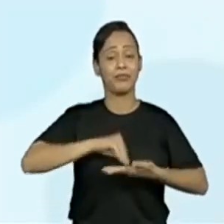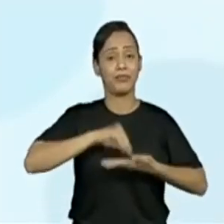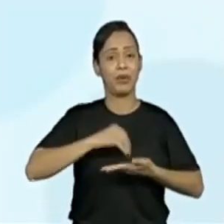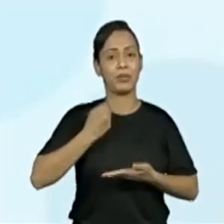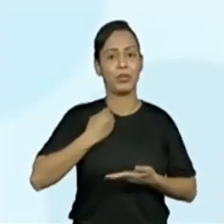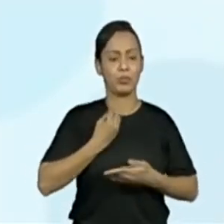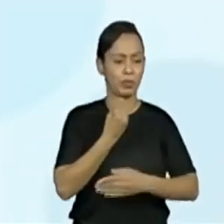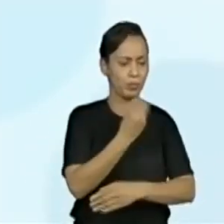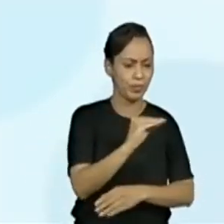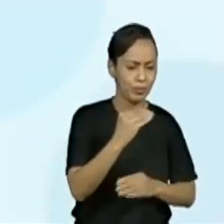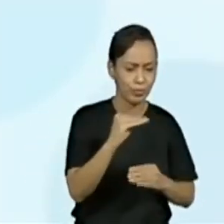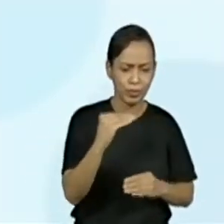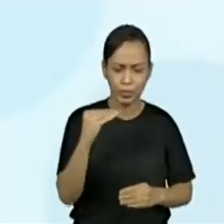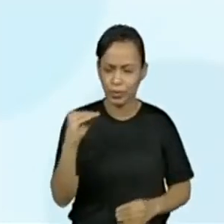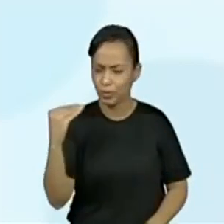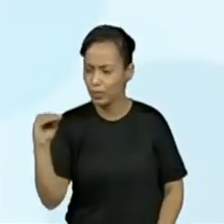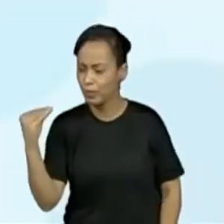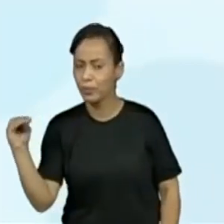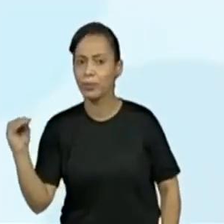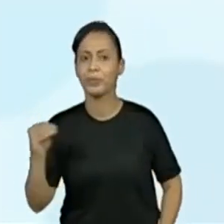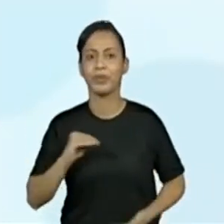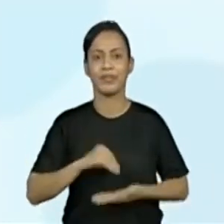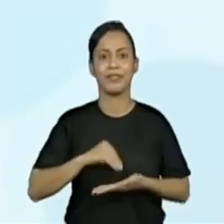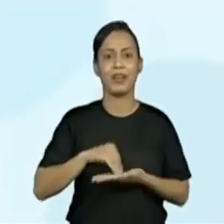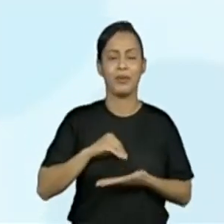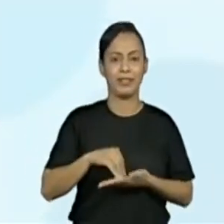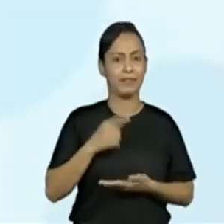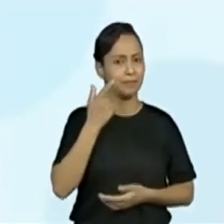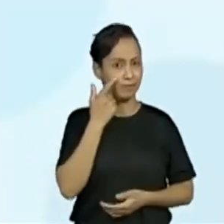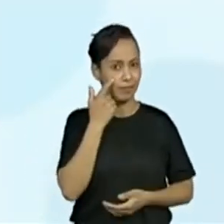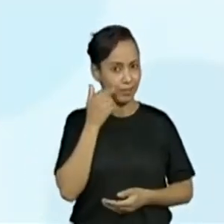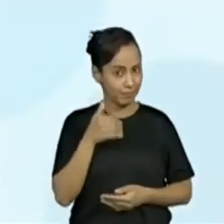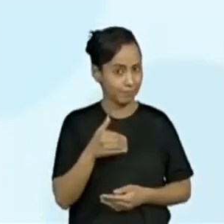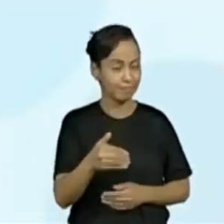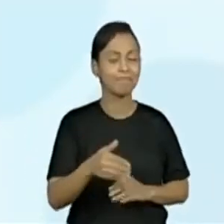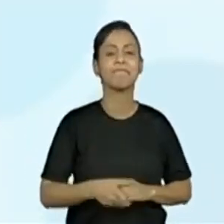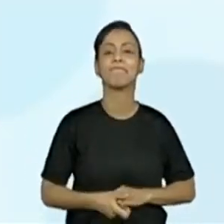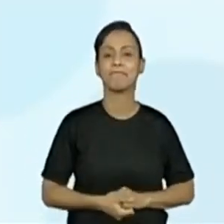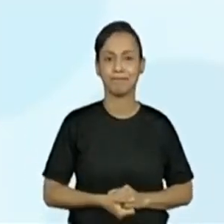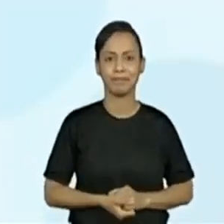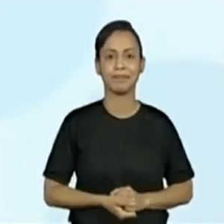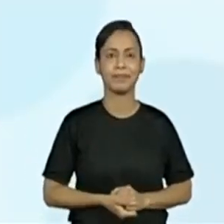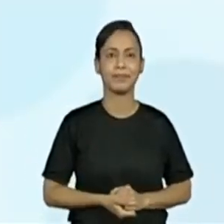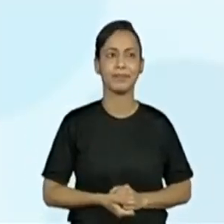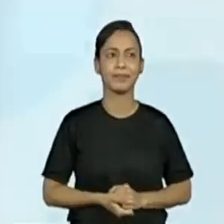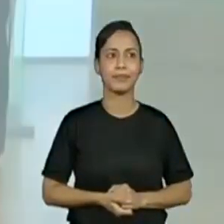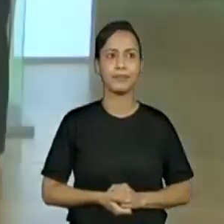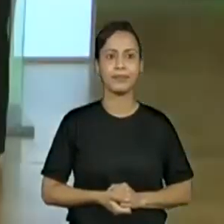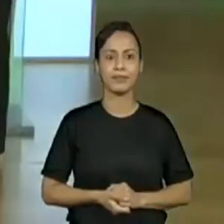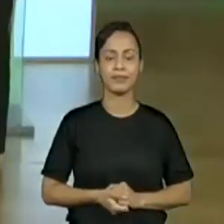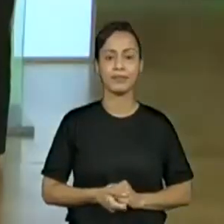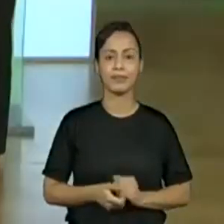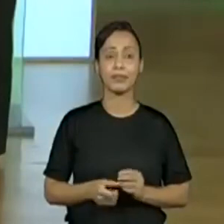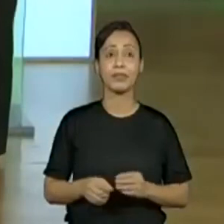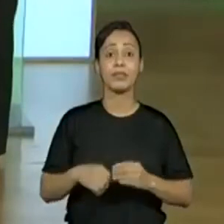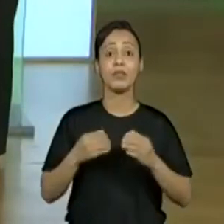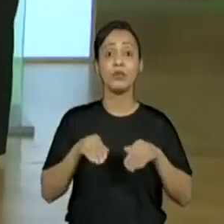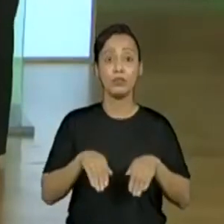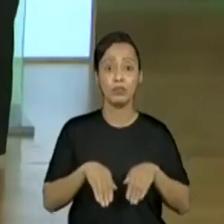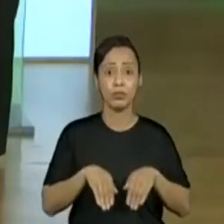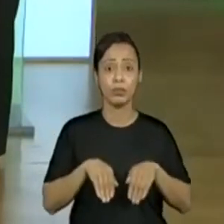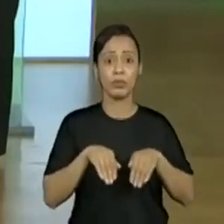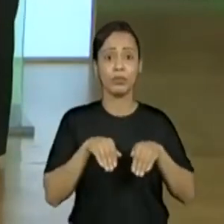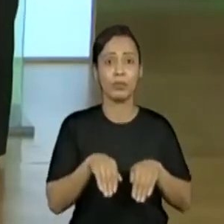bom. Então, vamos ver um canguru saltar nessa reta. Vamos lá? Vamos lá. Vamos lá. O primeiro salto. Atenção.